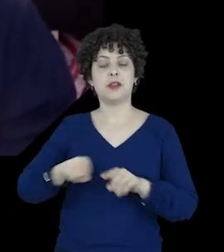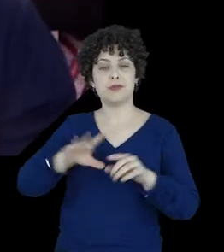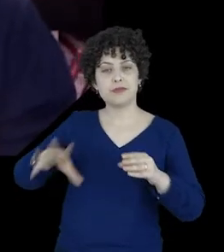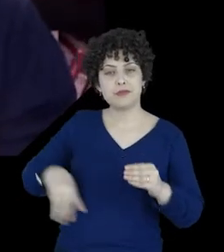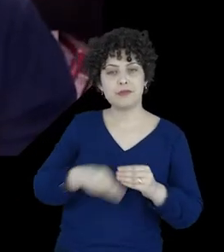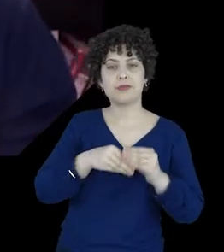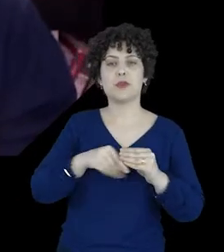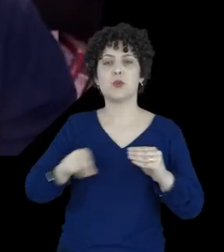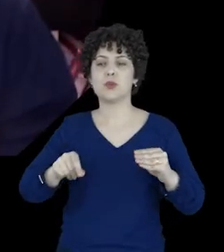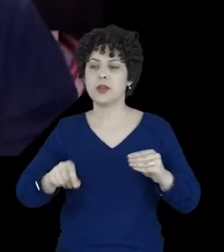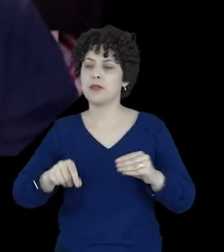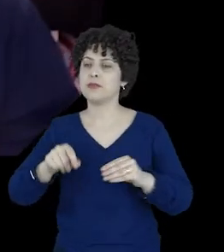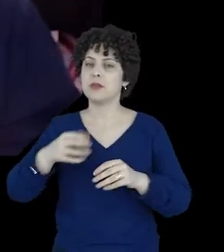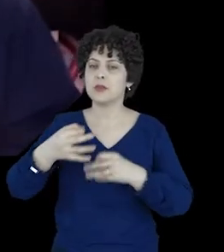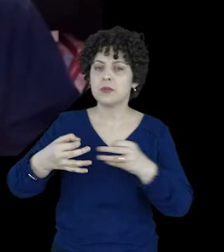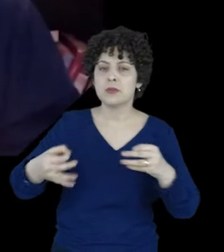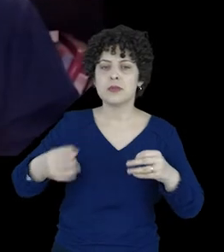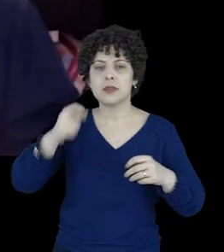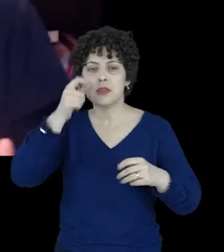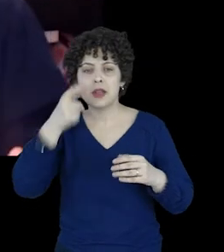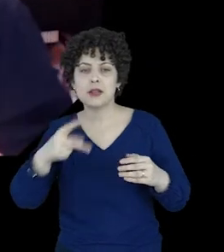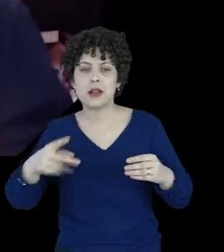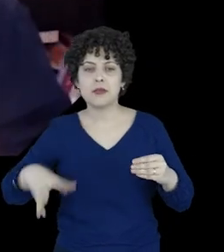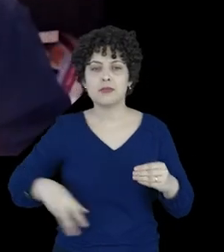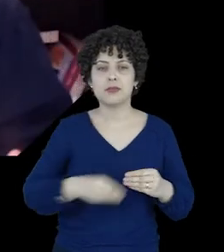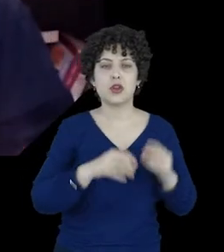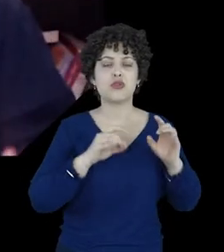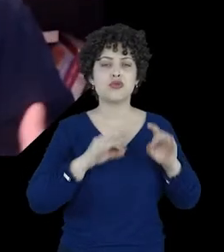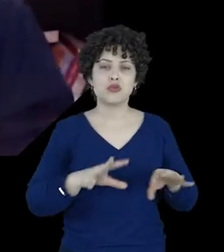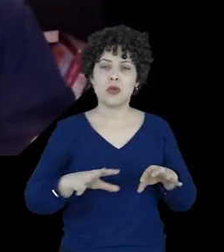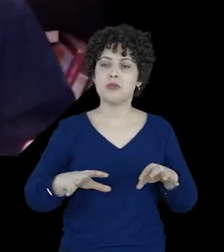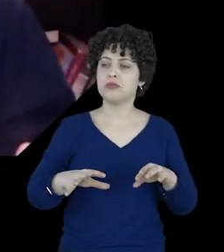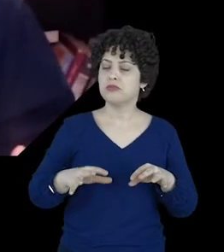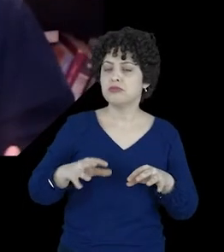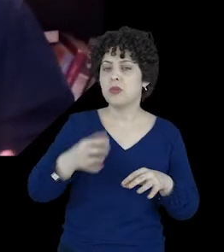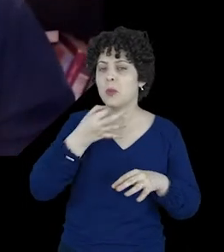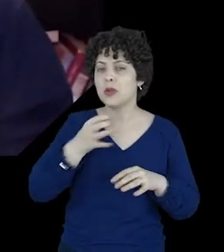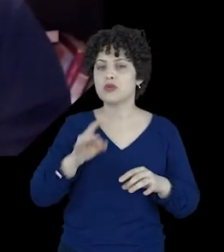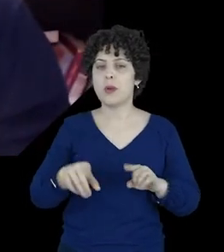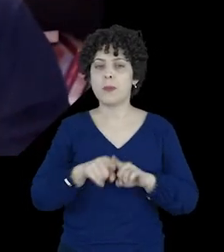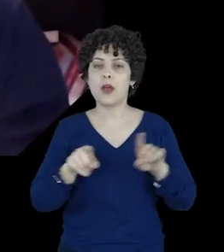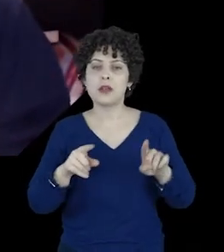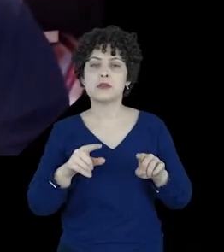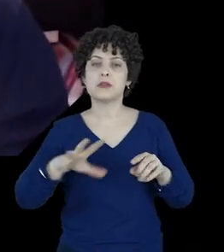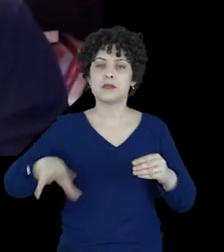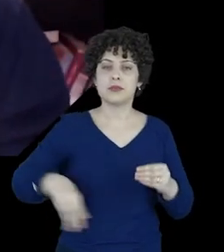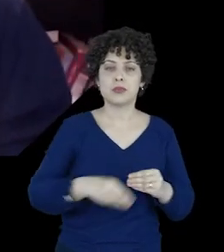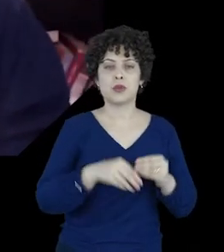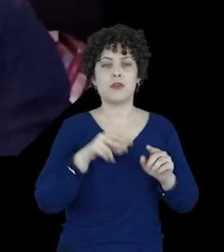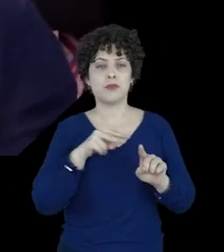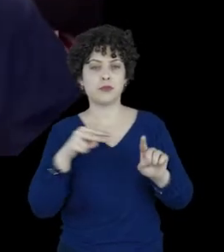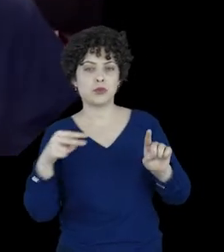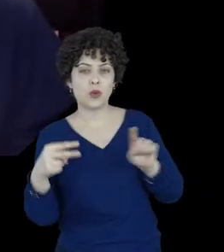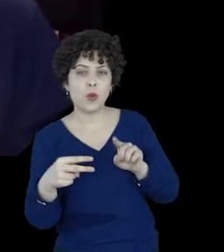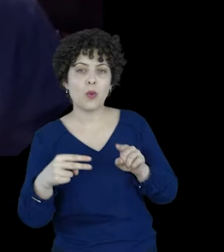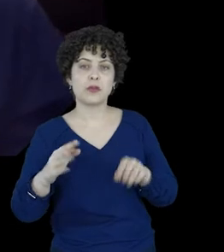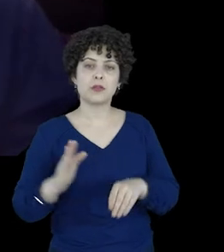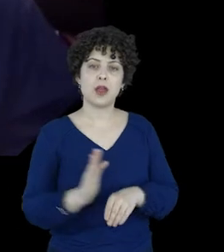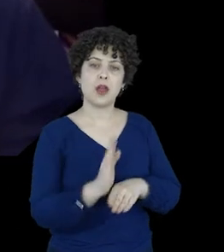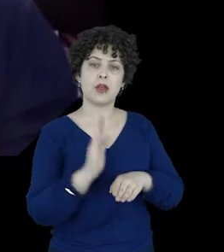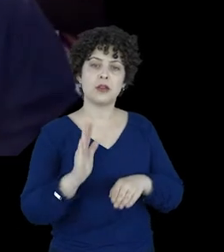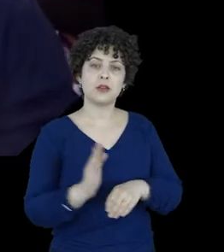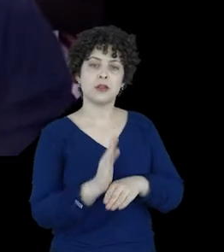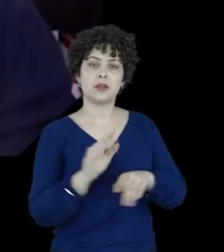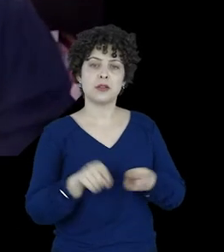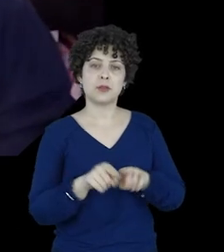que realmente incorporem suas vozes, não só em termos de escuta, mas que também sejam incorporadas suas contribuições e